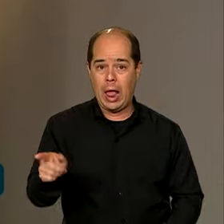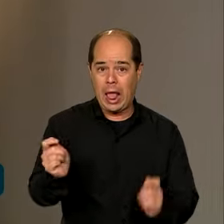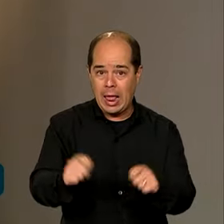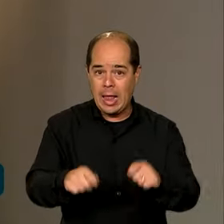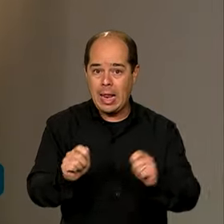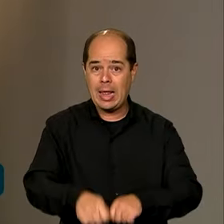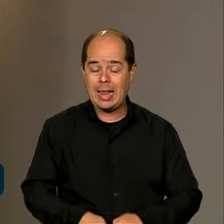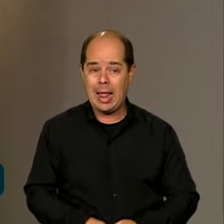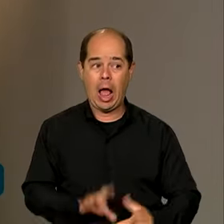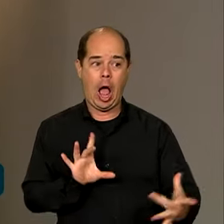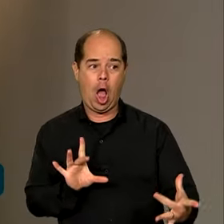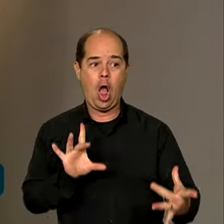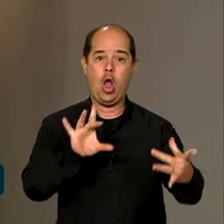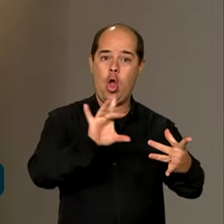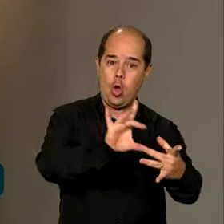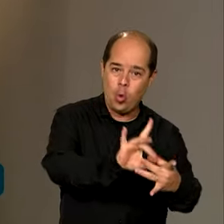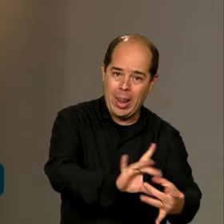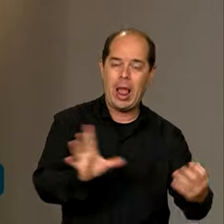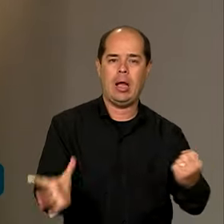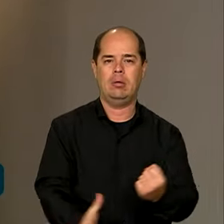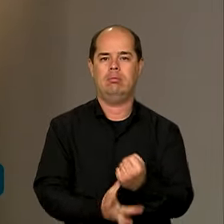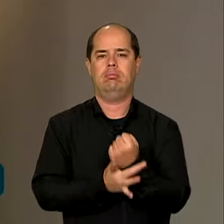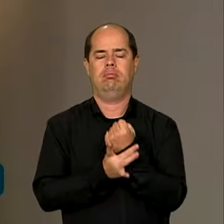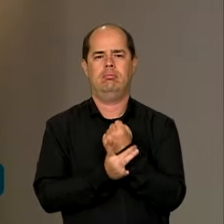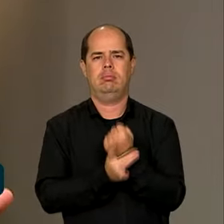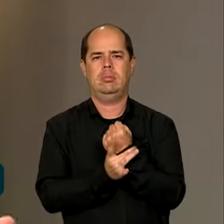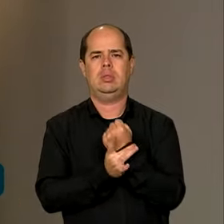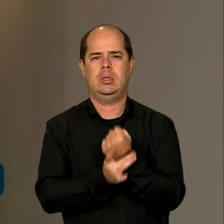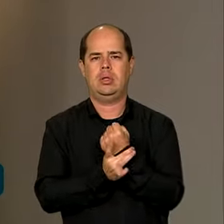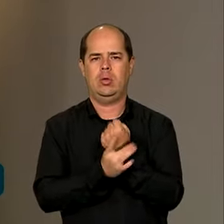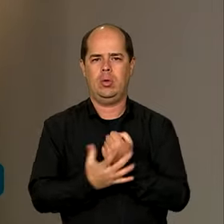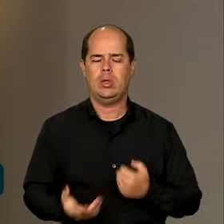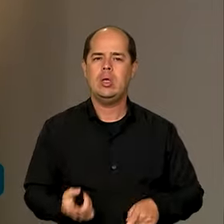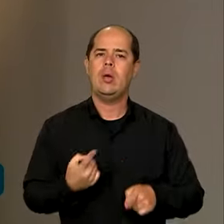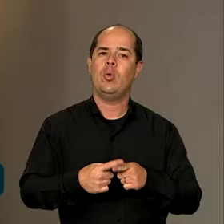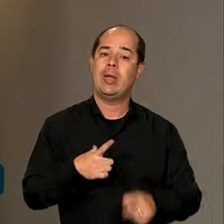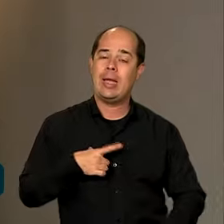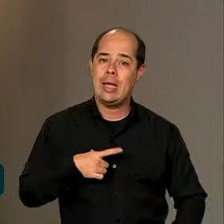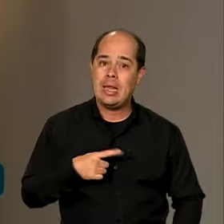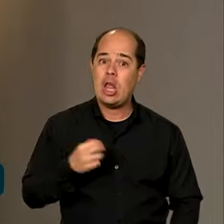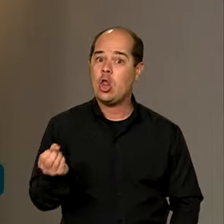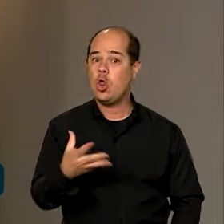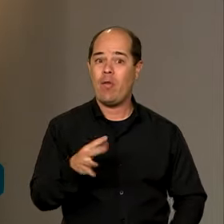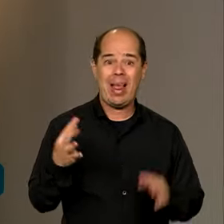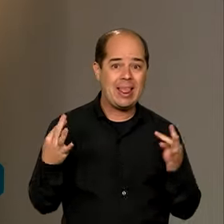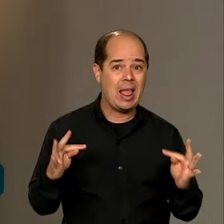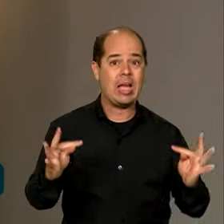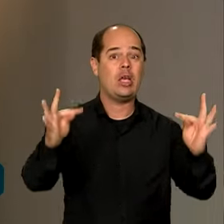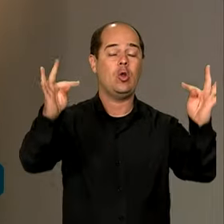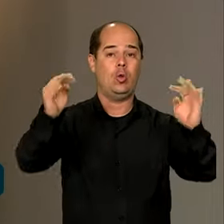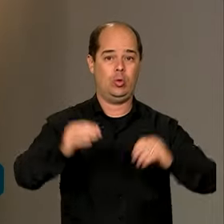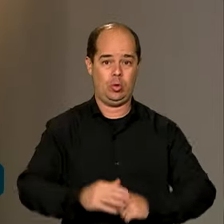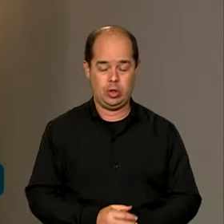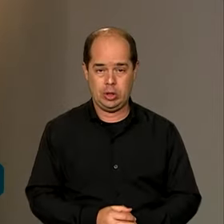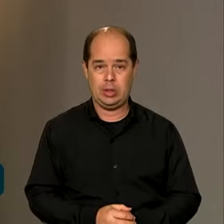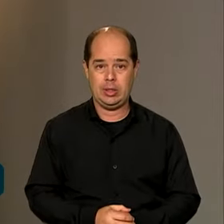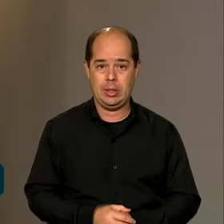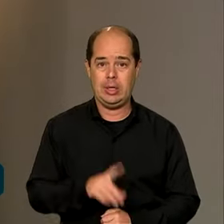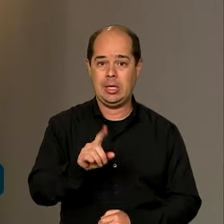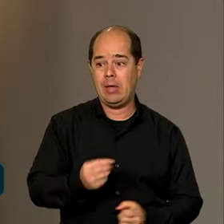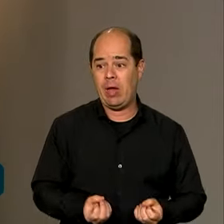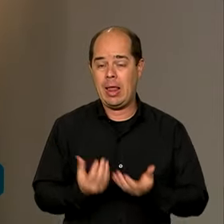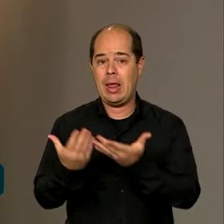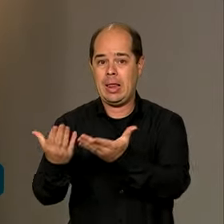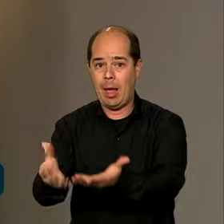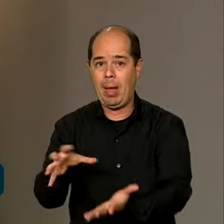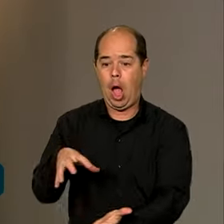conectar com segurança em função da nova tecnologia que está sendo disponibilizada para esses órgãos da administração